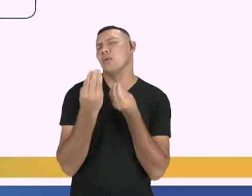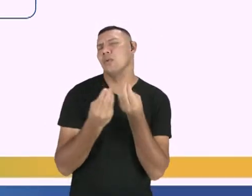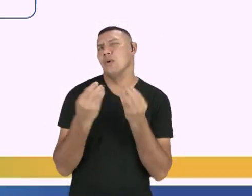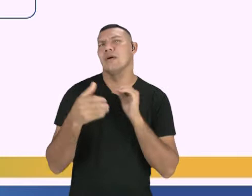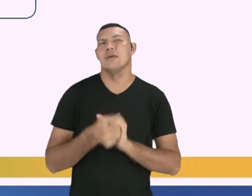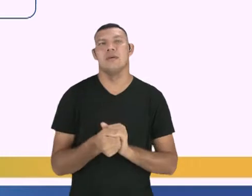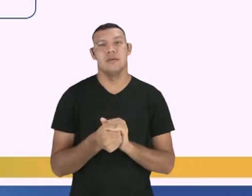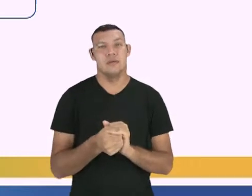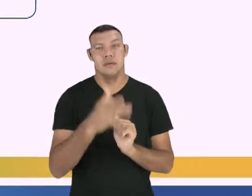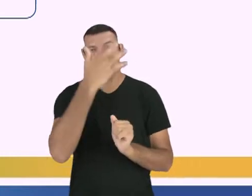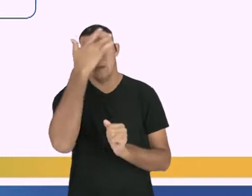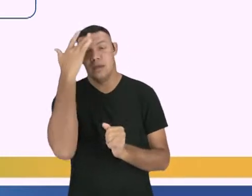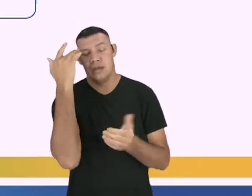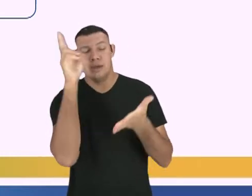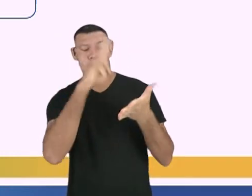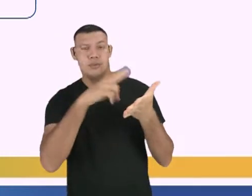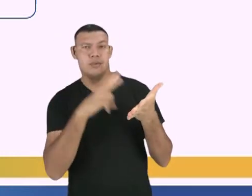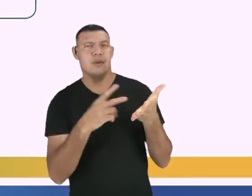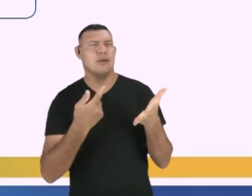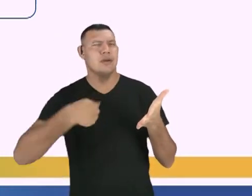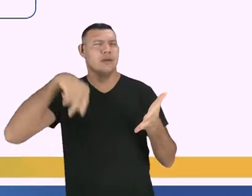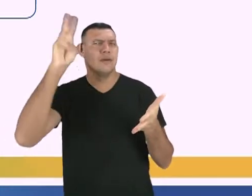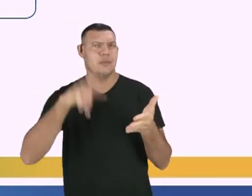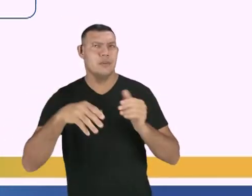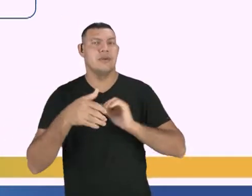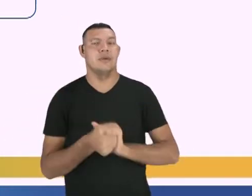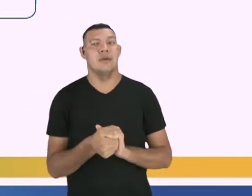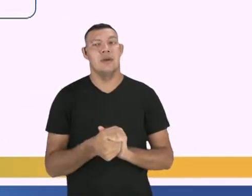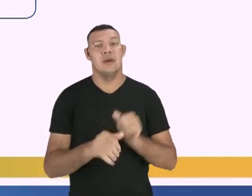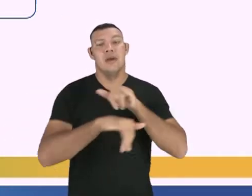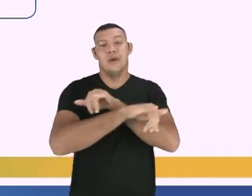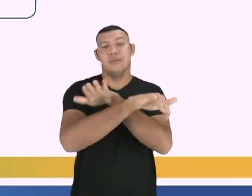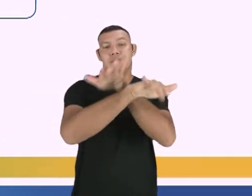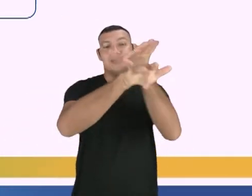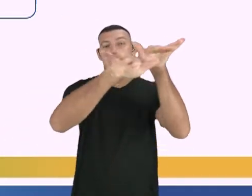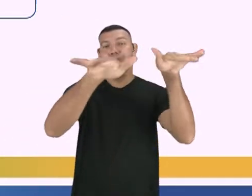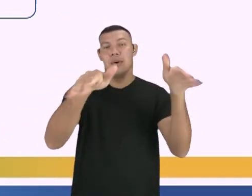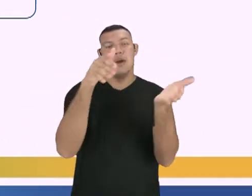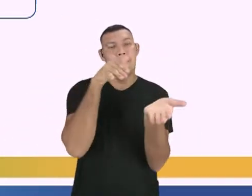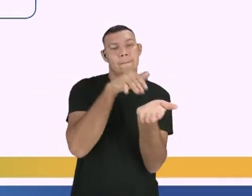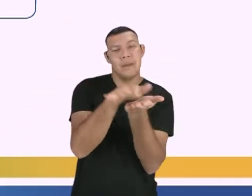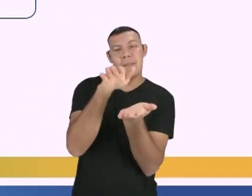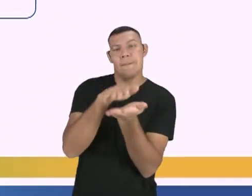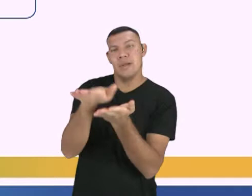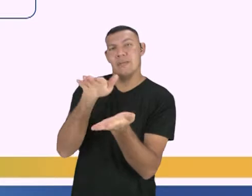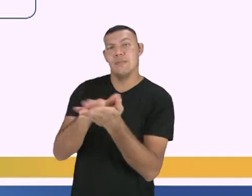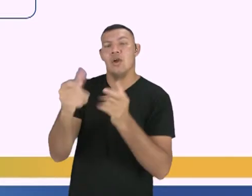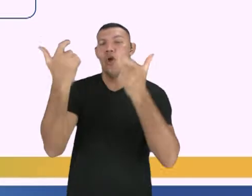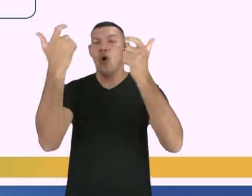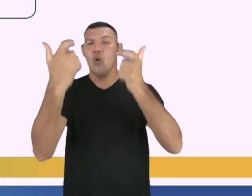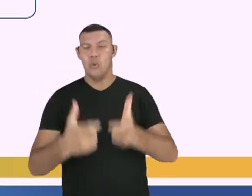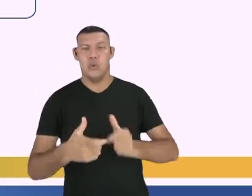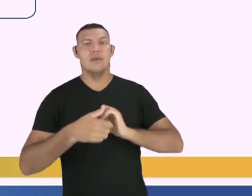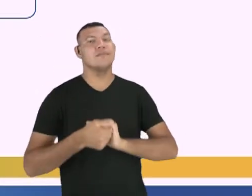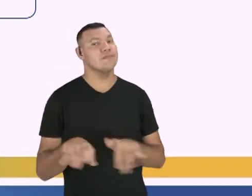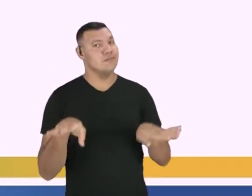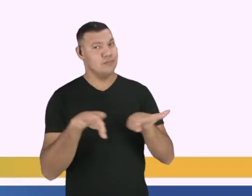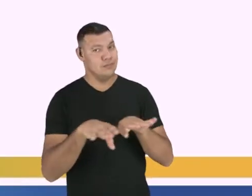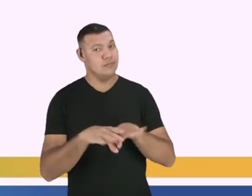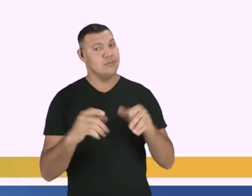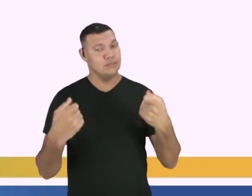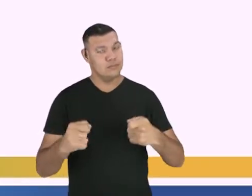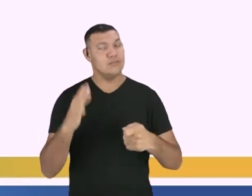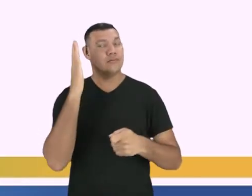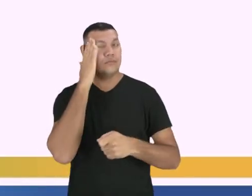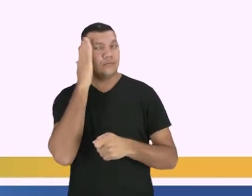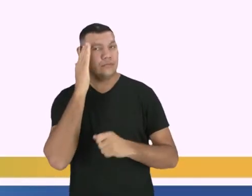Qual o público-alvo? Onde circular? Onde seria publicado? A gente precisa levar em consideração.